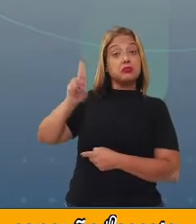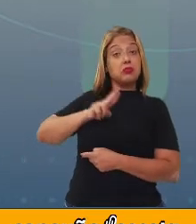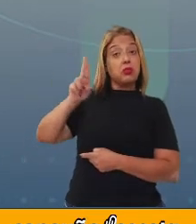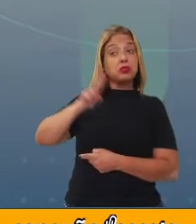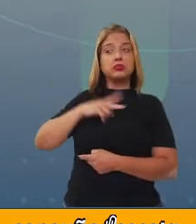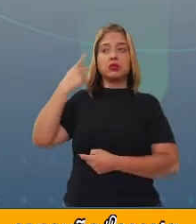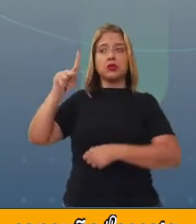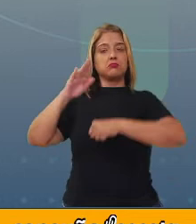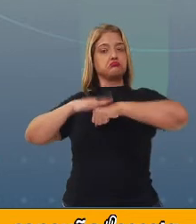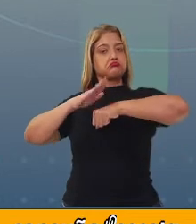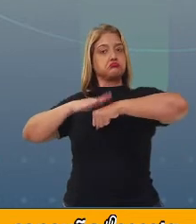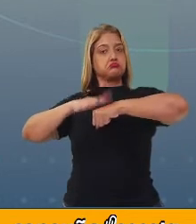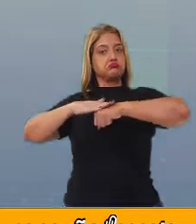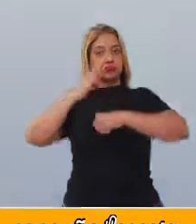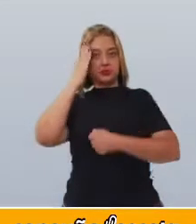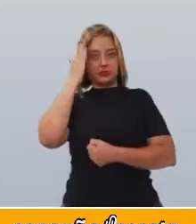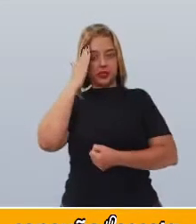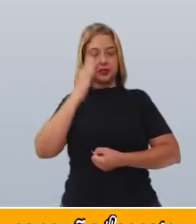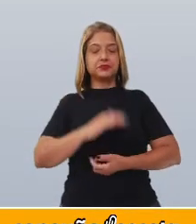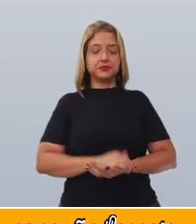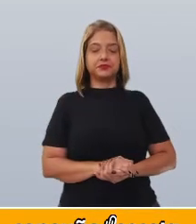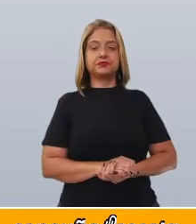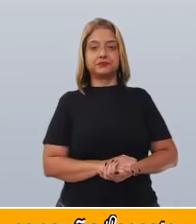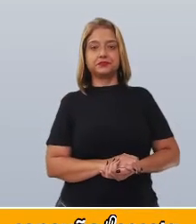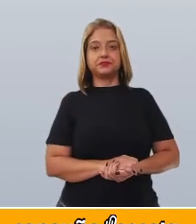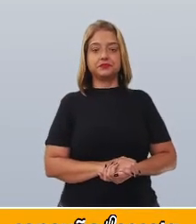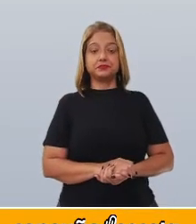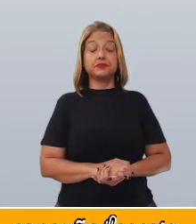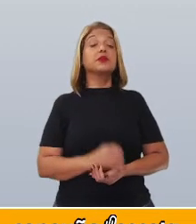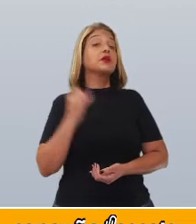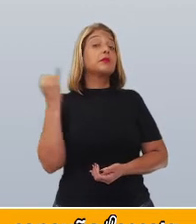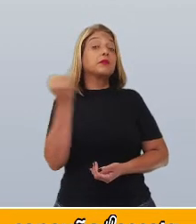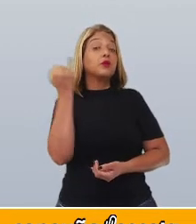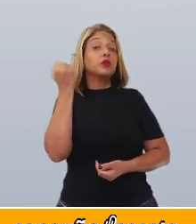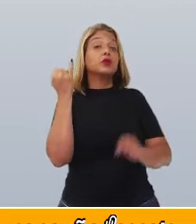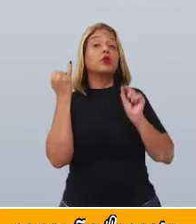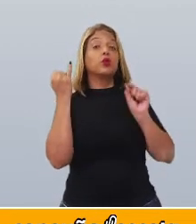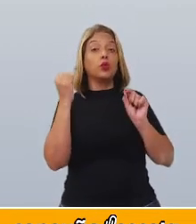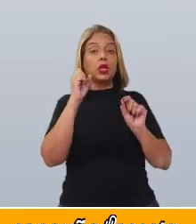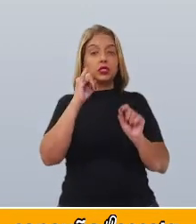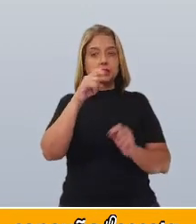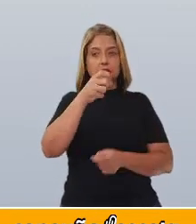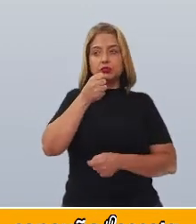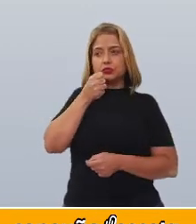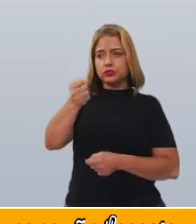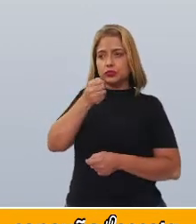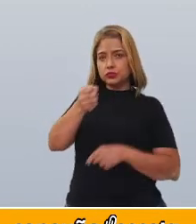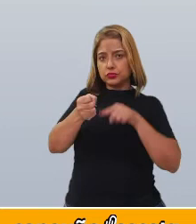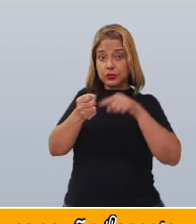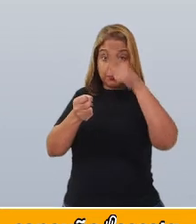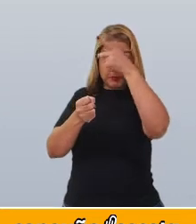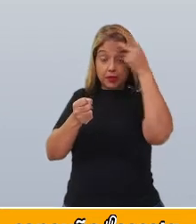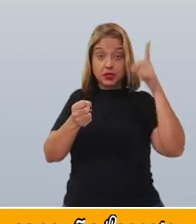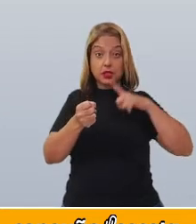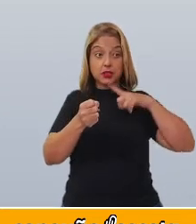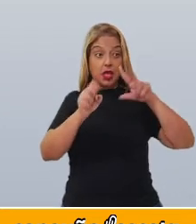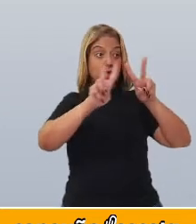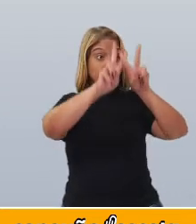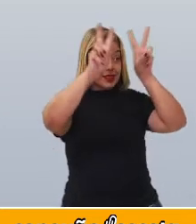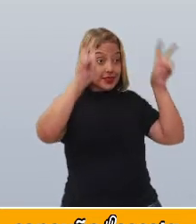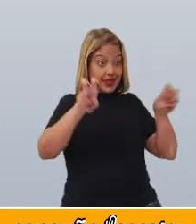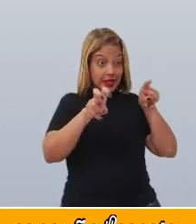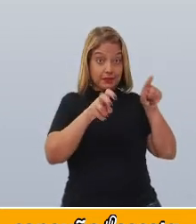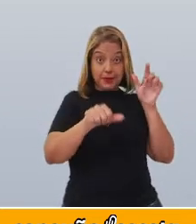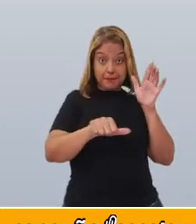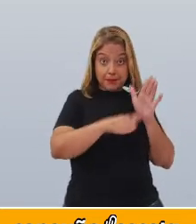apropriada, né? E o que é importante? Se você vai entrevistar alguém partindo de um tema específico,